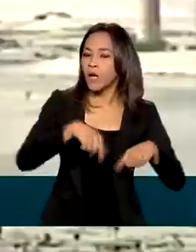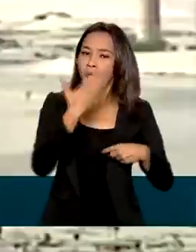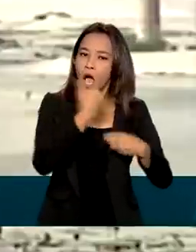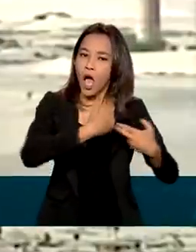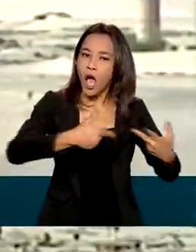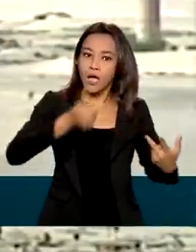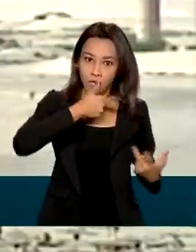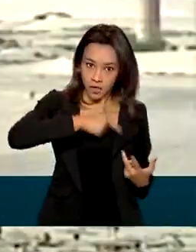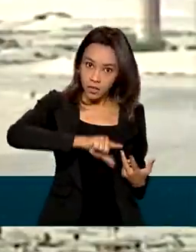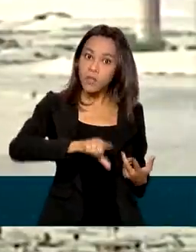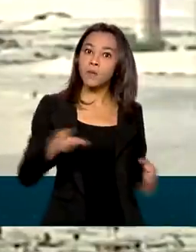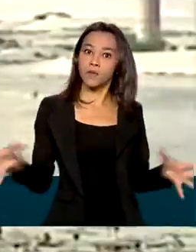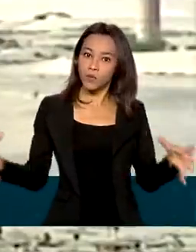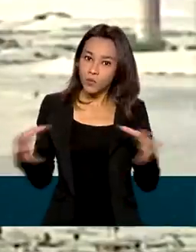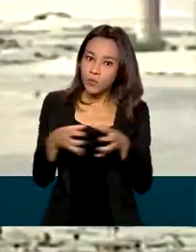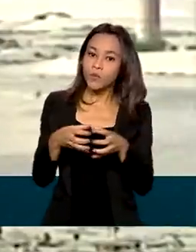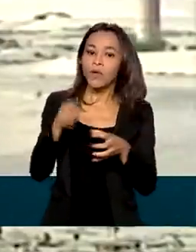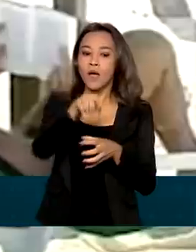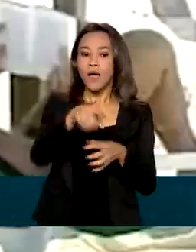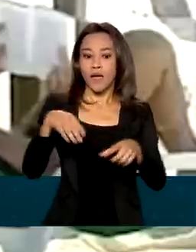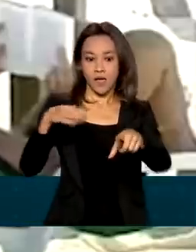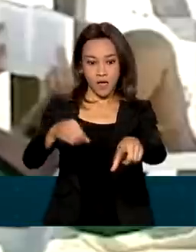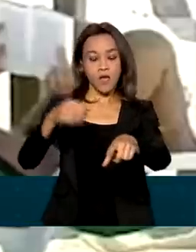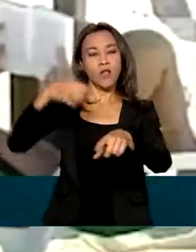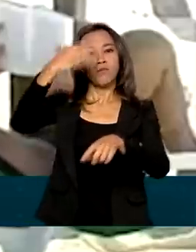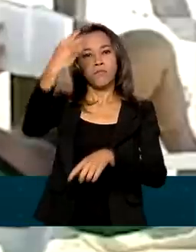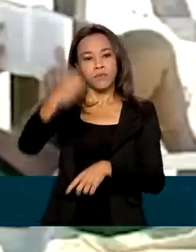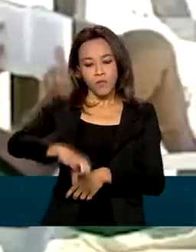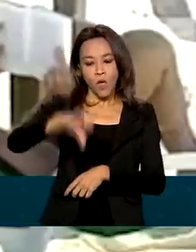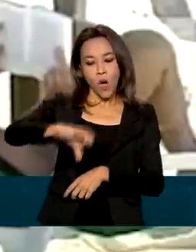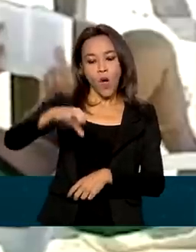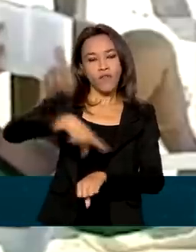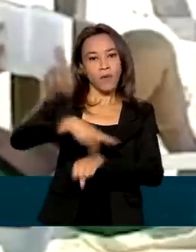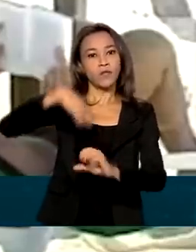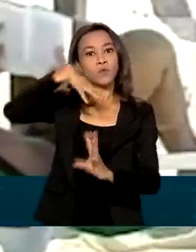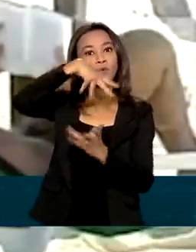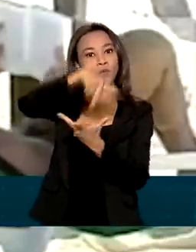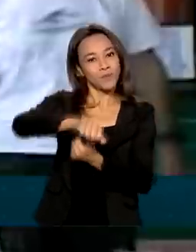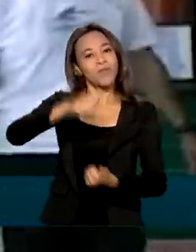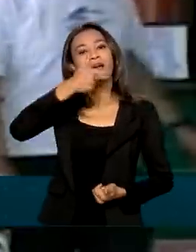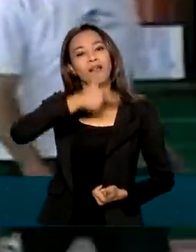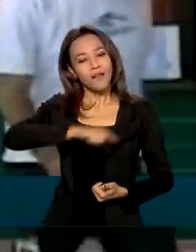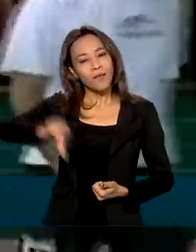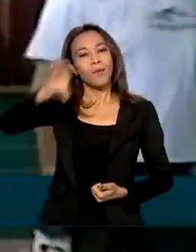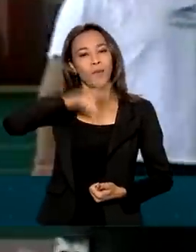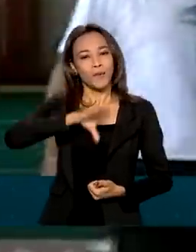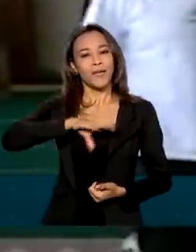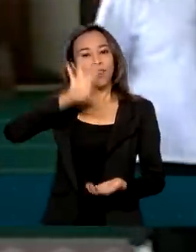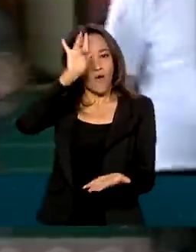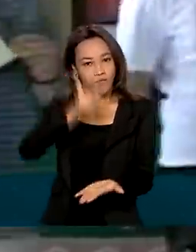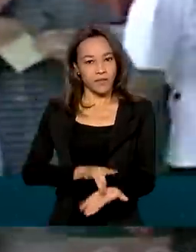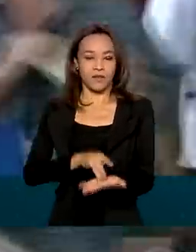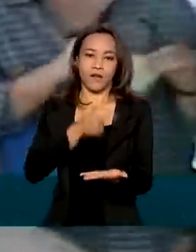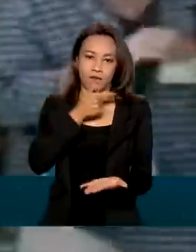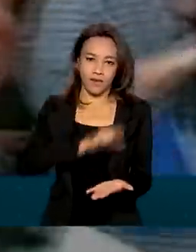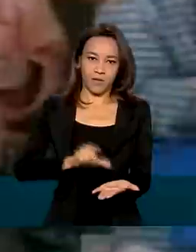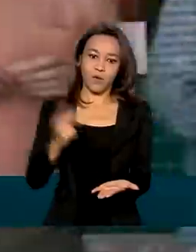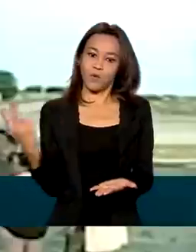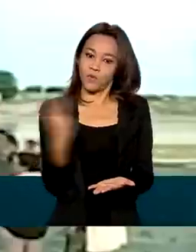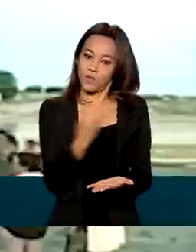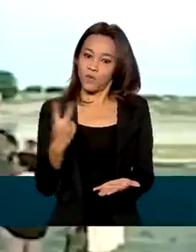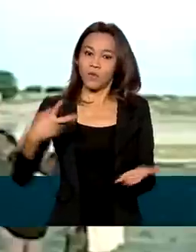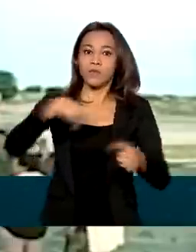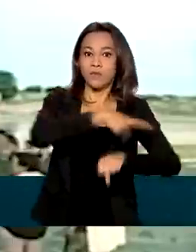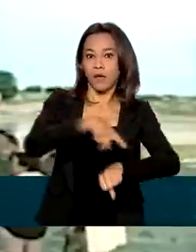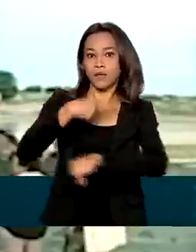idioma. Cabo Verde é um dos nove países do mundo que tem o português como língua oficial. Os dois países também mantêm